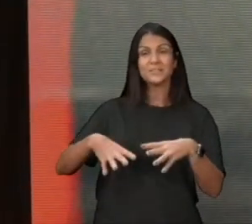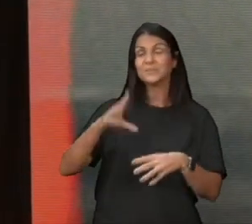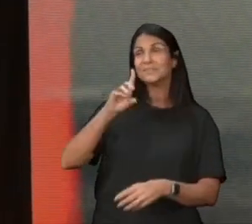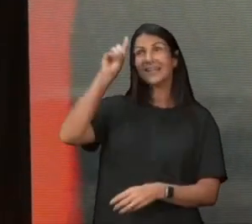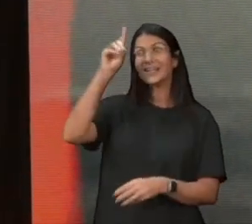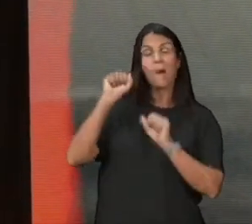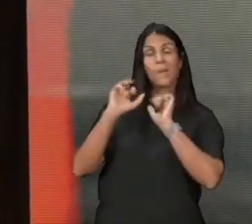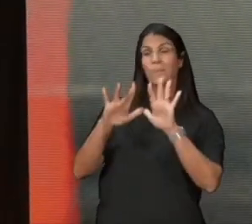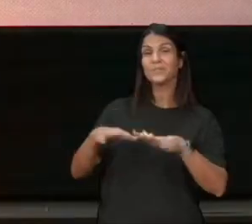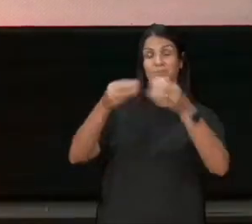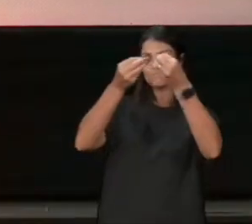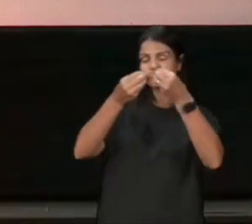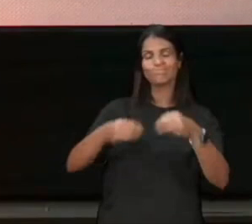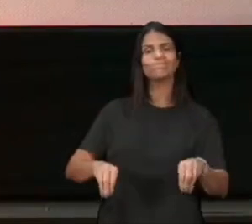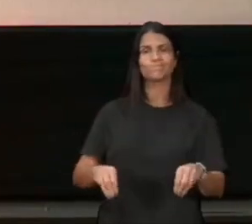sei o meu lugar,